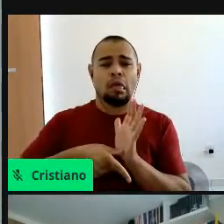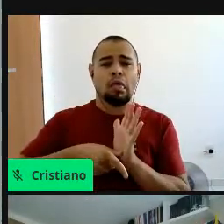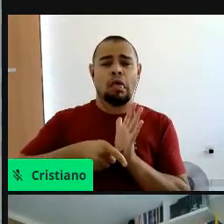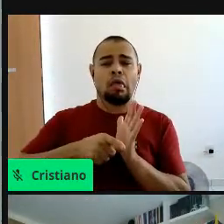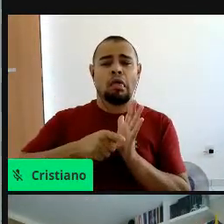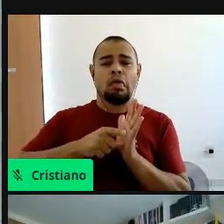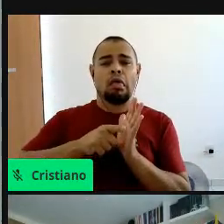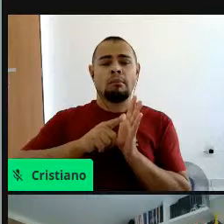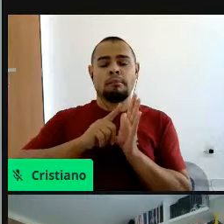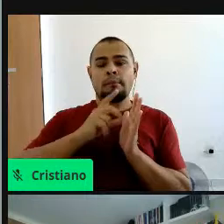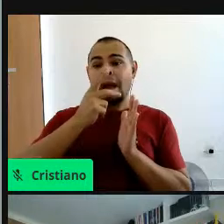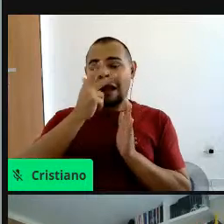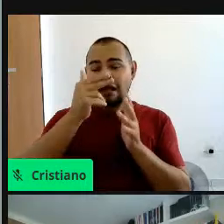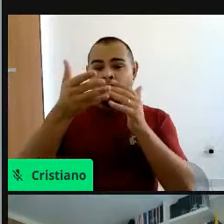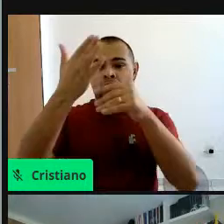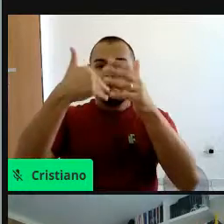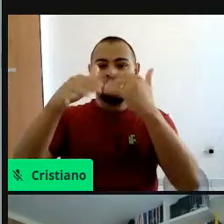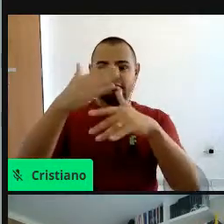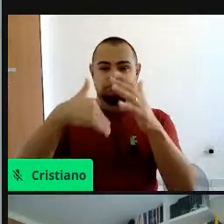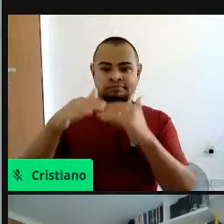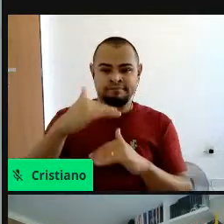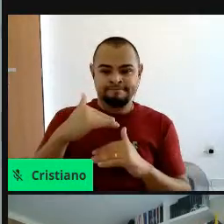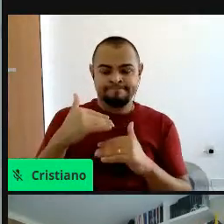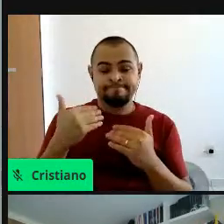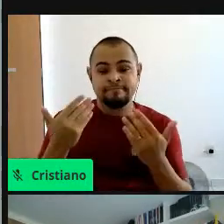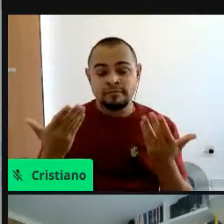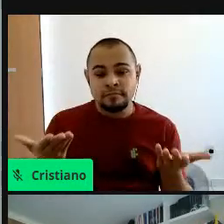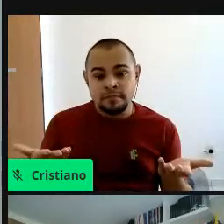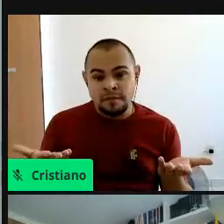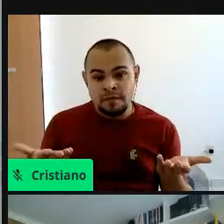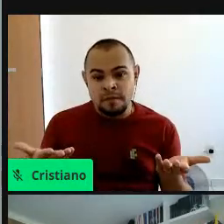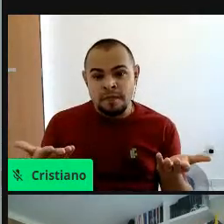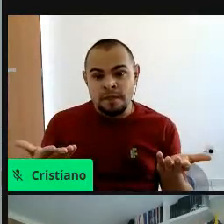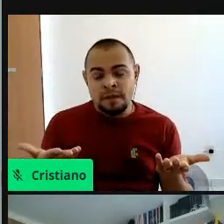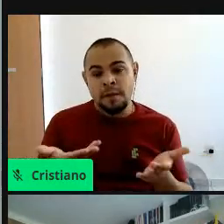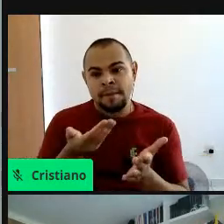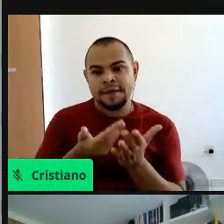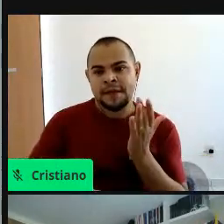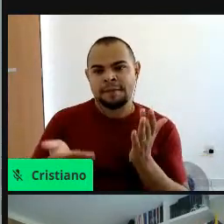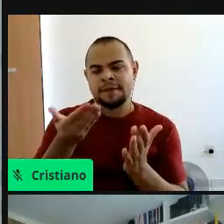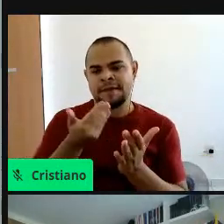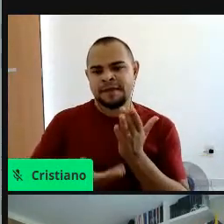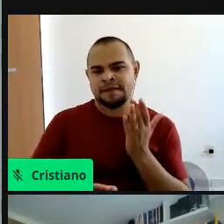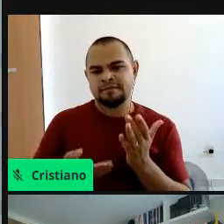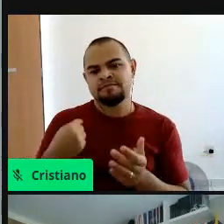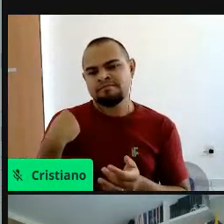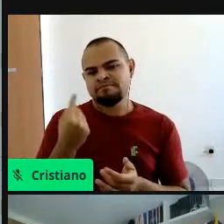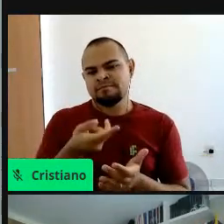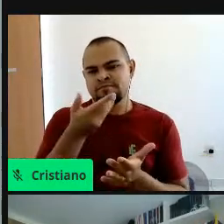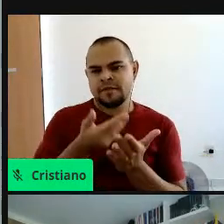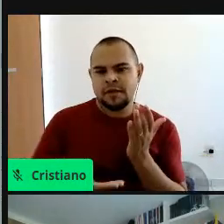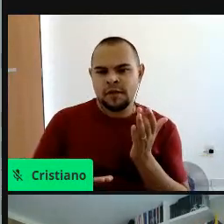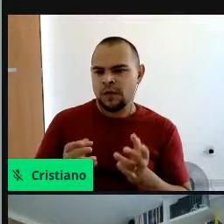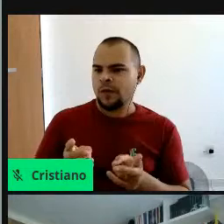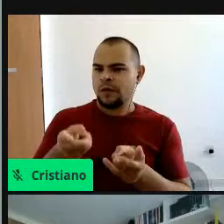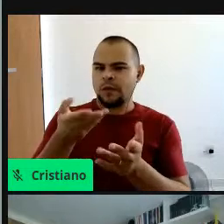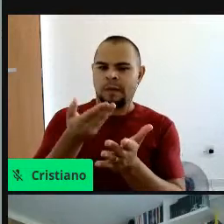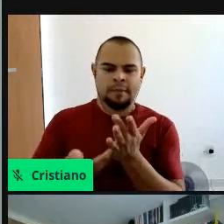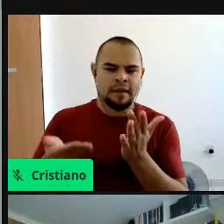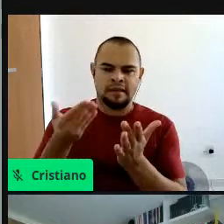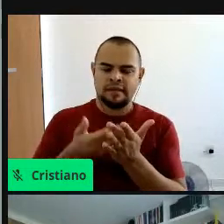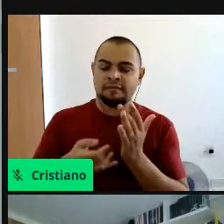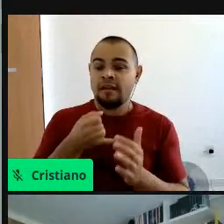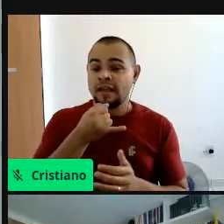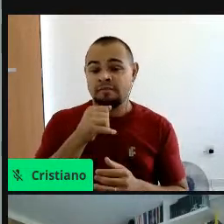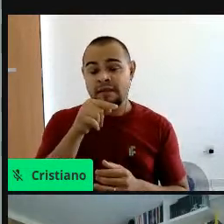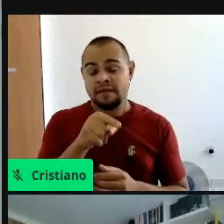atrás, né, então, isso, a gente só está perdendo com isso, a gente só perdeu e continua perdendo, infelizmente, com isso.